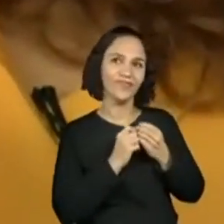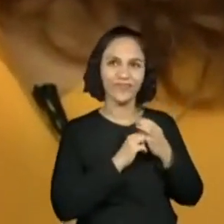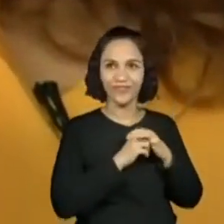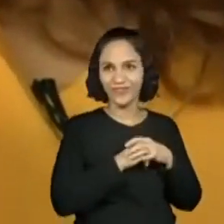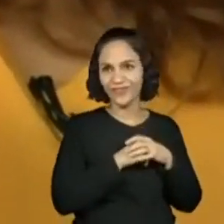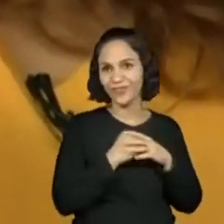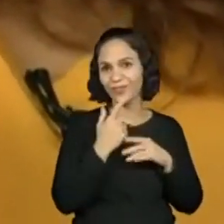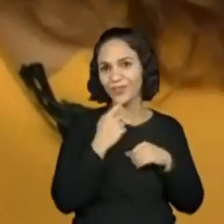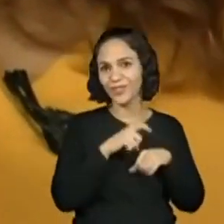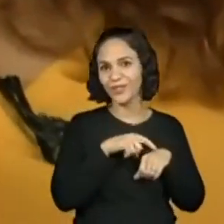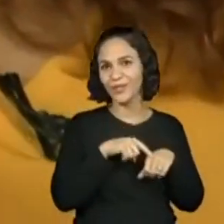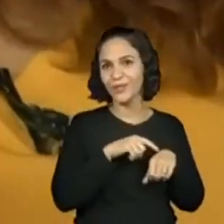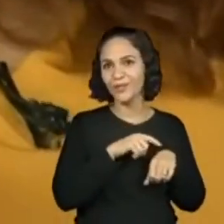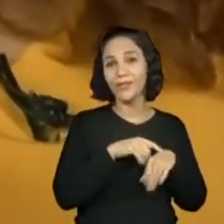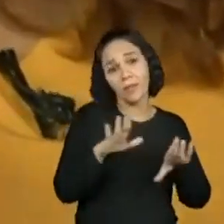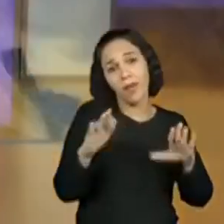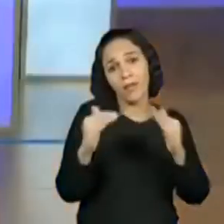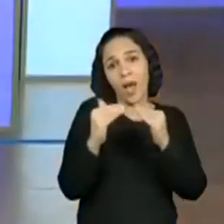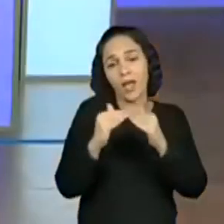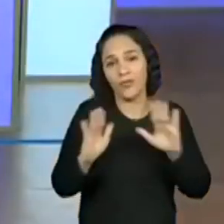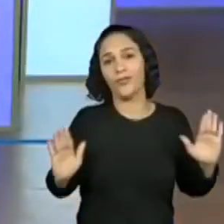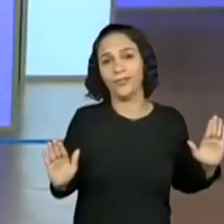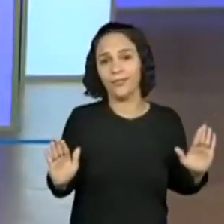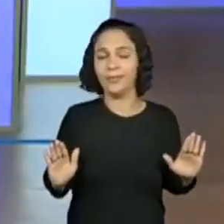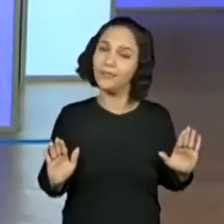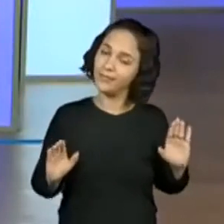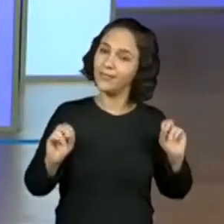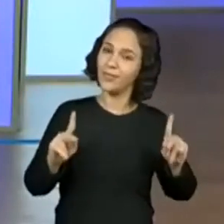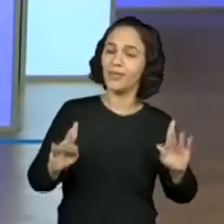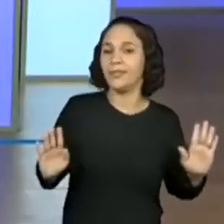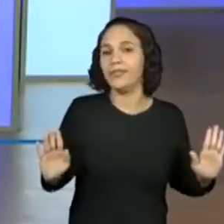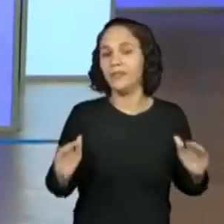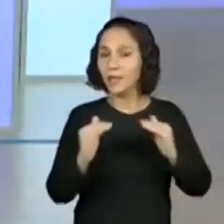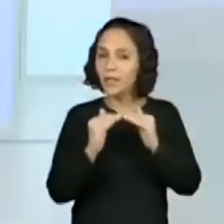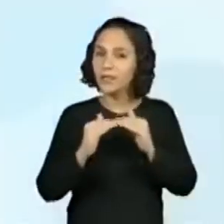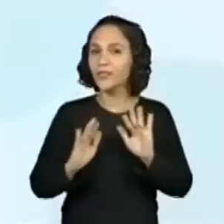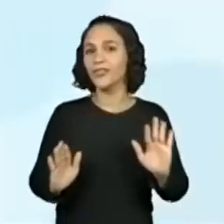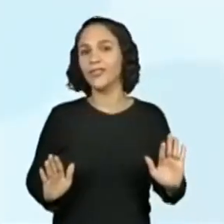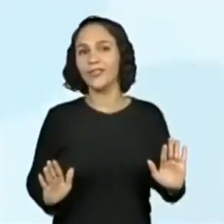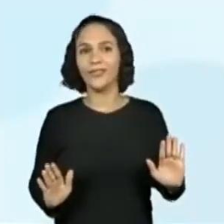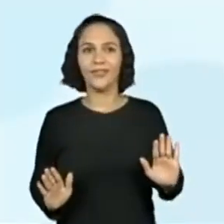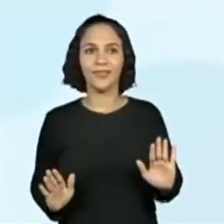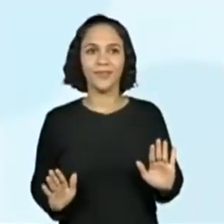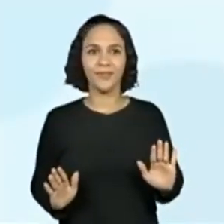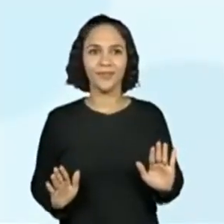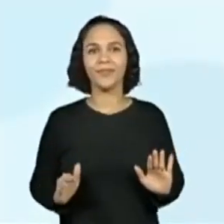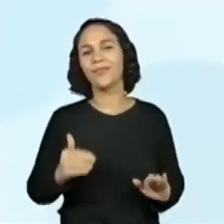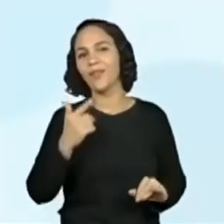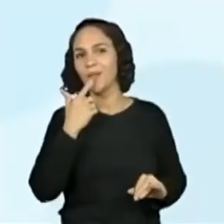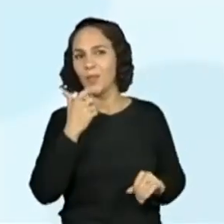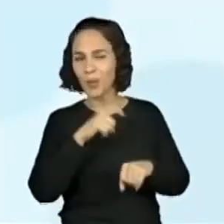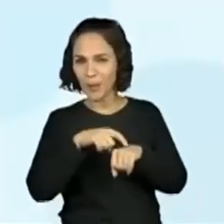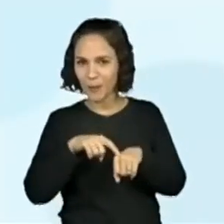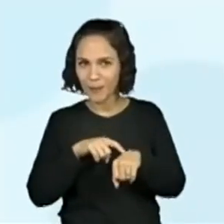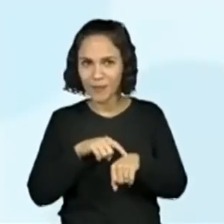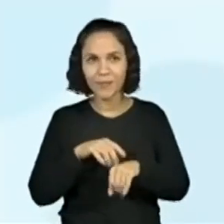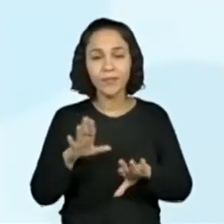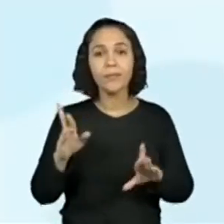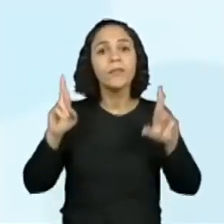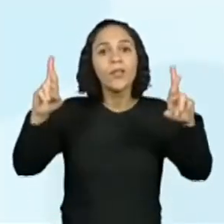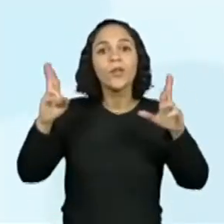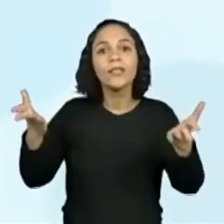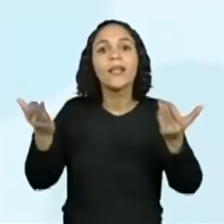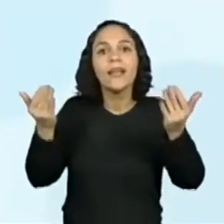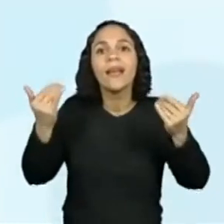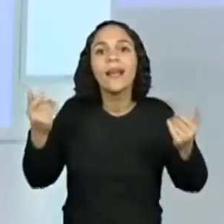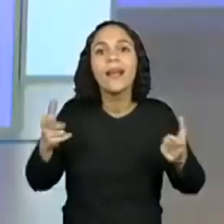Tirei morango. Mas tá empatado? Sim. Tá empatado? Vou colocar aqui. Morango. Cadê minha torcida?